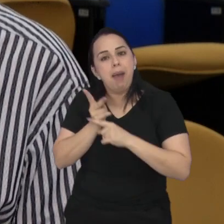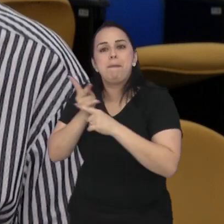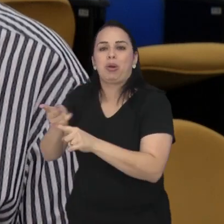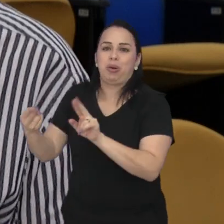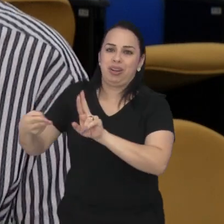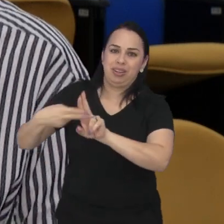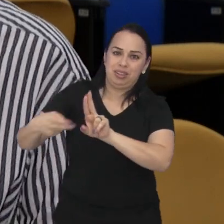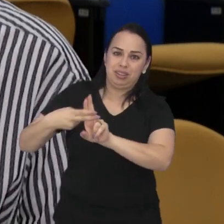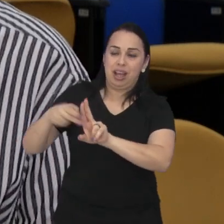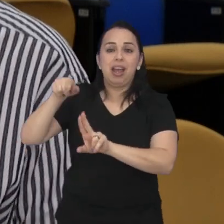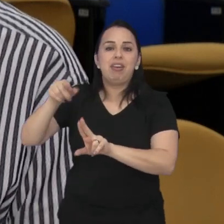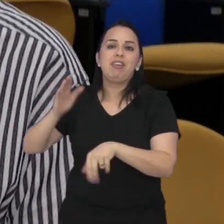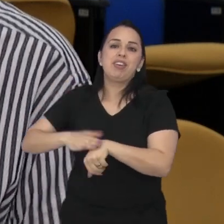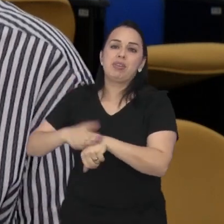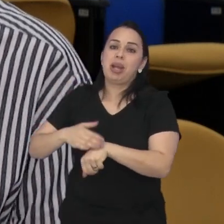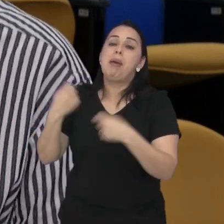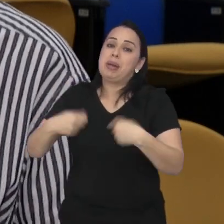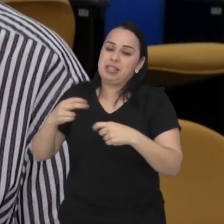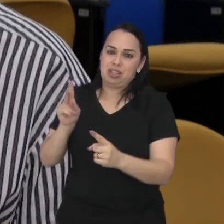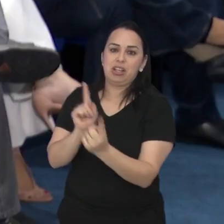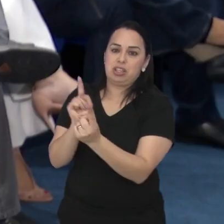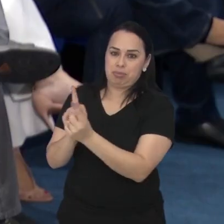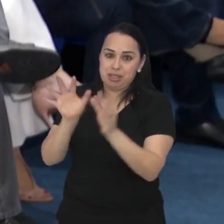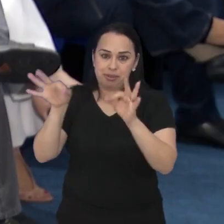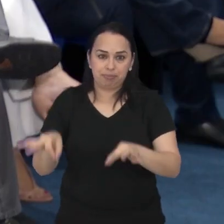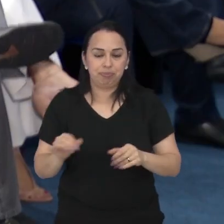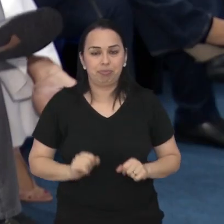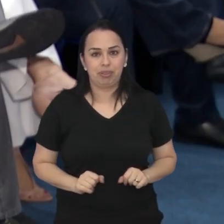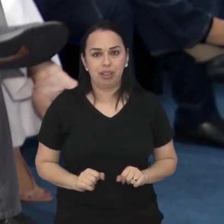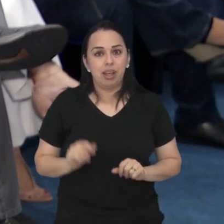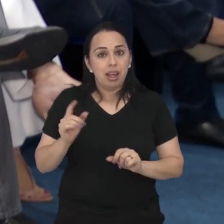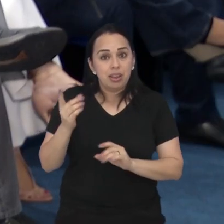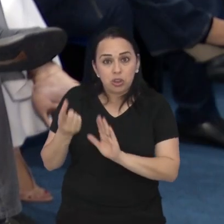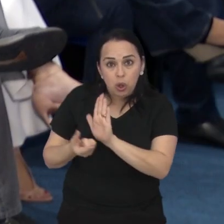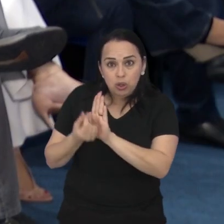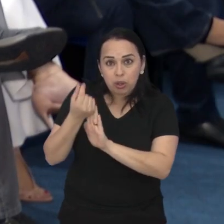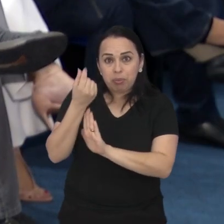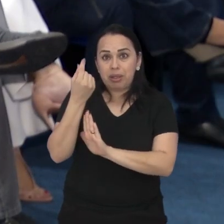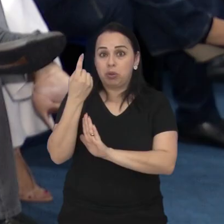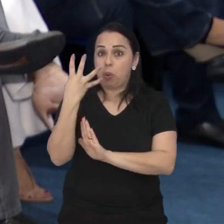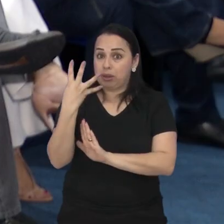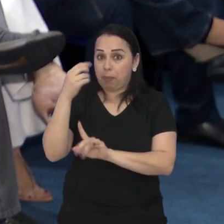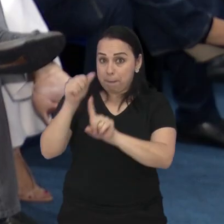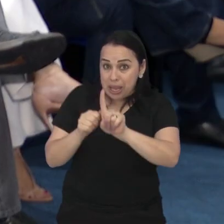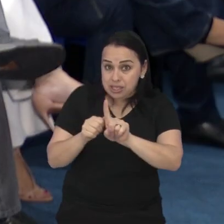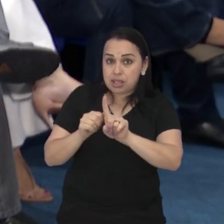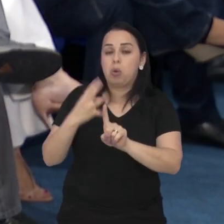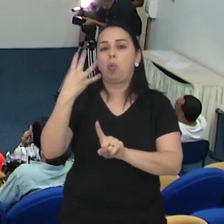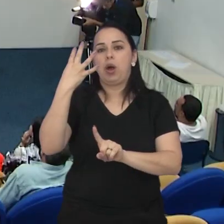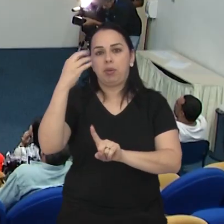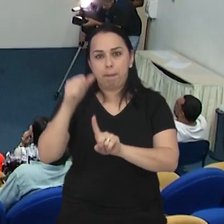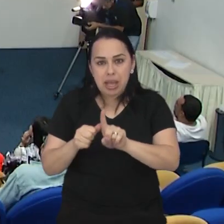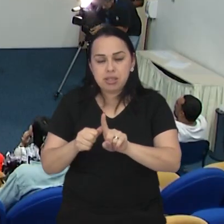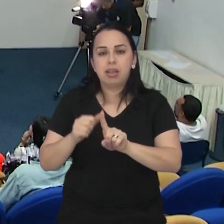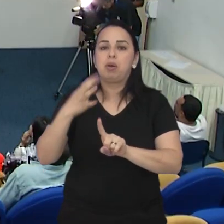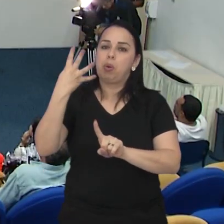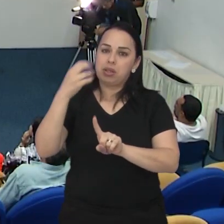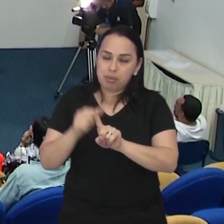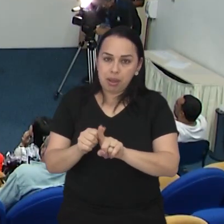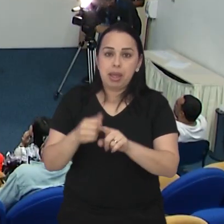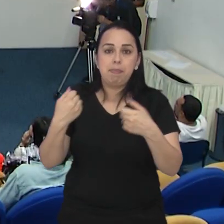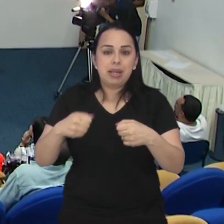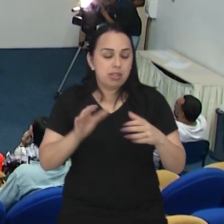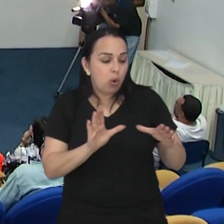para a rede pública. E a rede pública, o que tem que fazer? Tem que atender. A prestação de contas acontece a cada quatro meses, e precisa ser